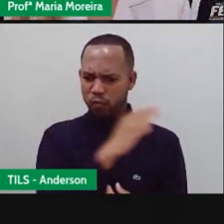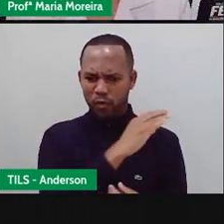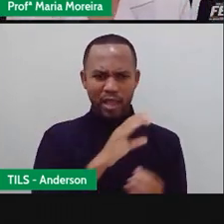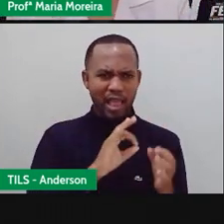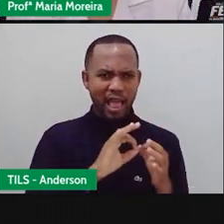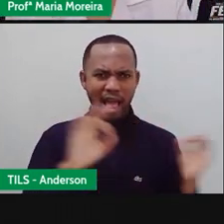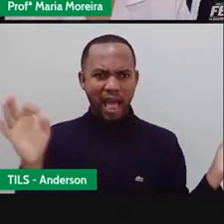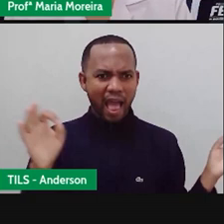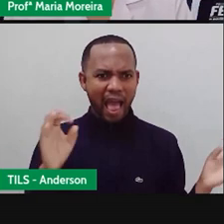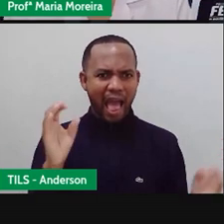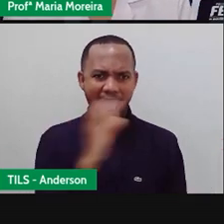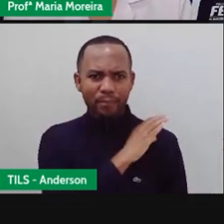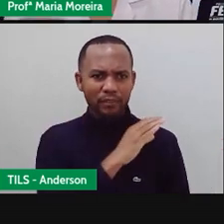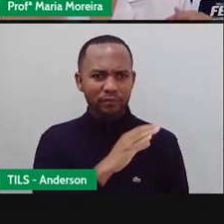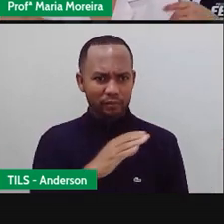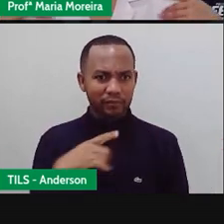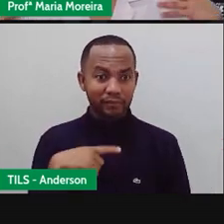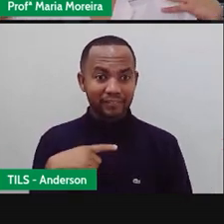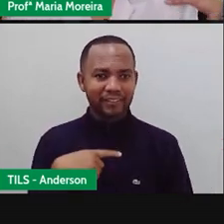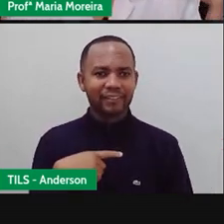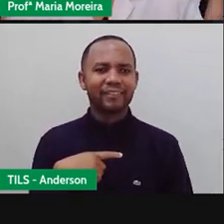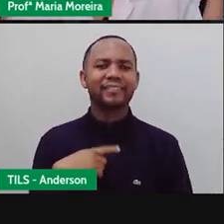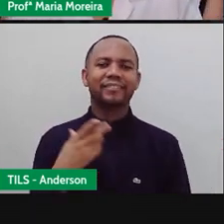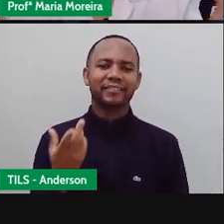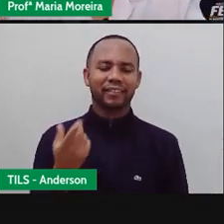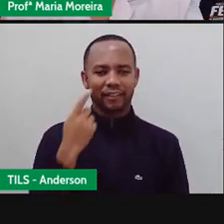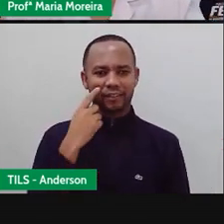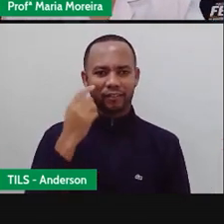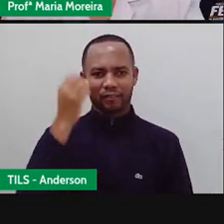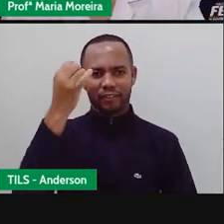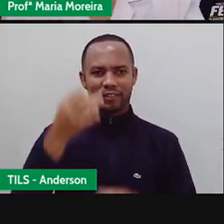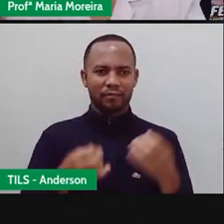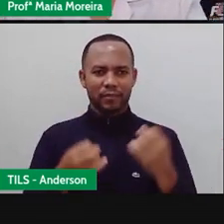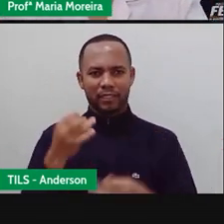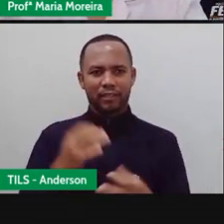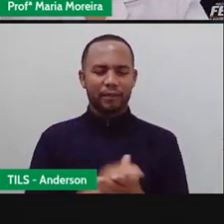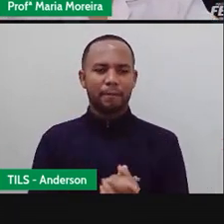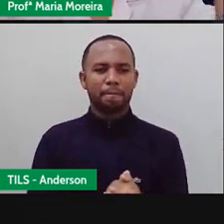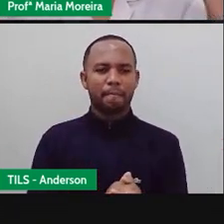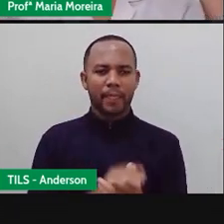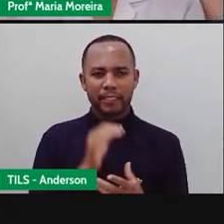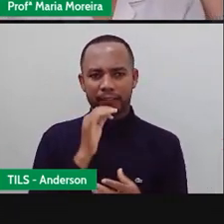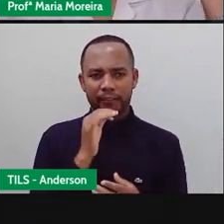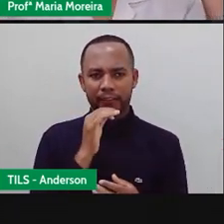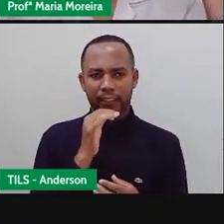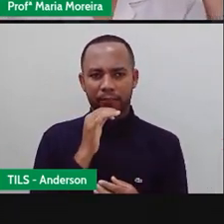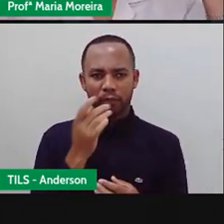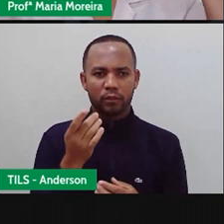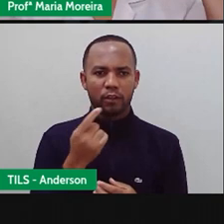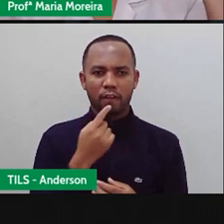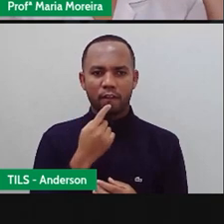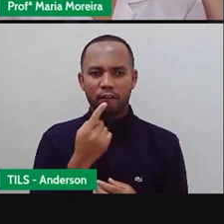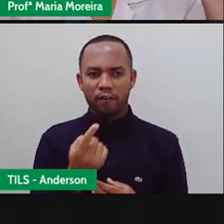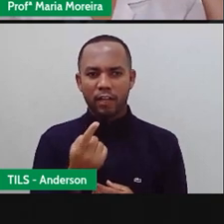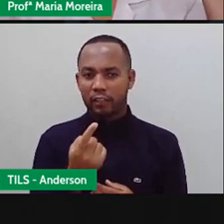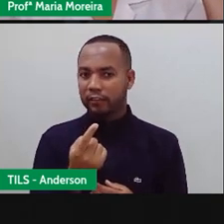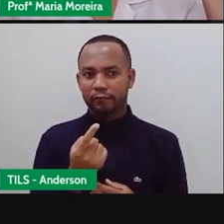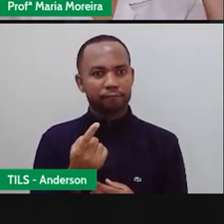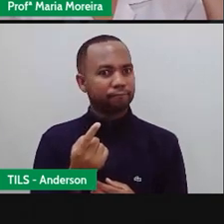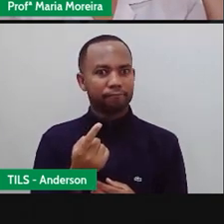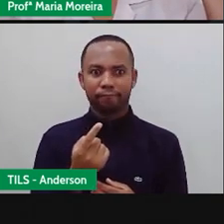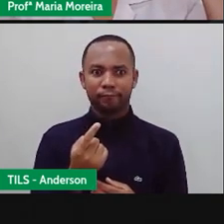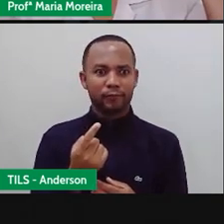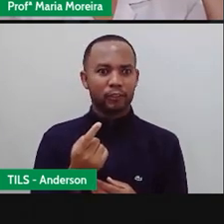verão, né? As trovoadas E aí que a gente O que é que chega primeiro? O som ou o clarão? Você sabe, Anderson?